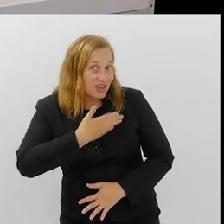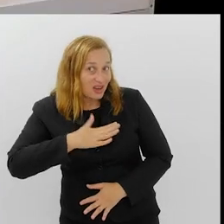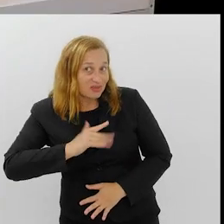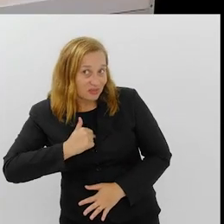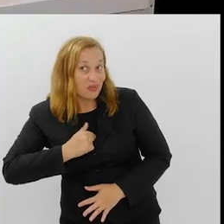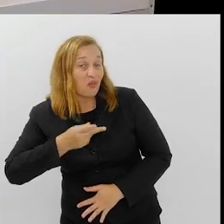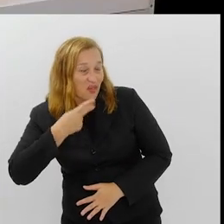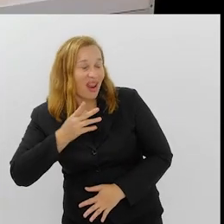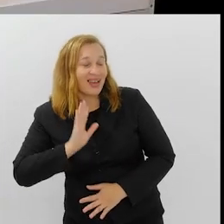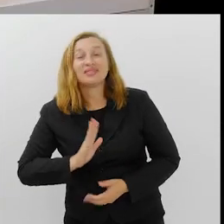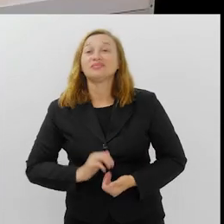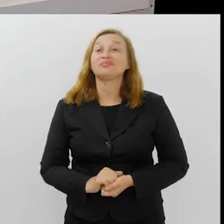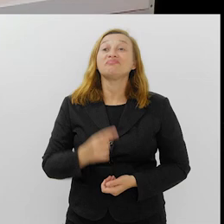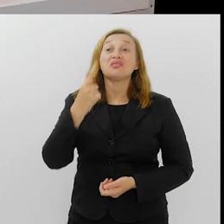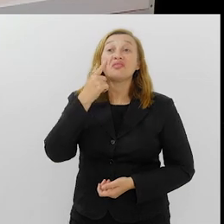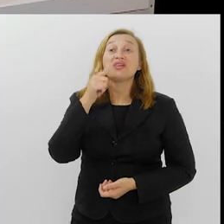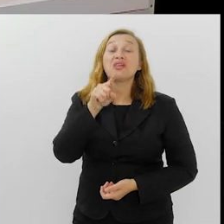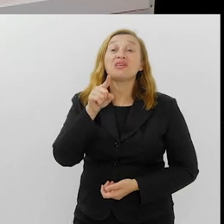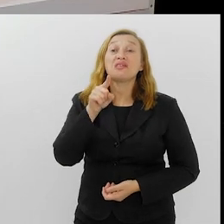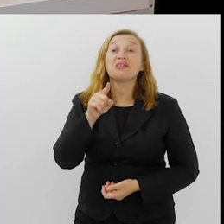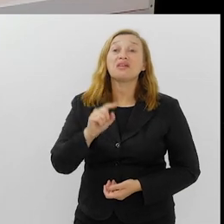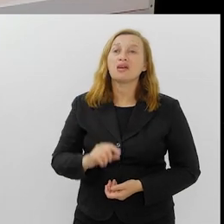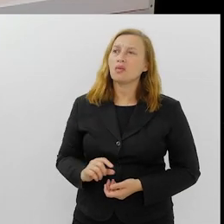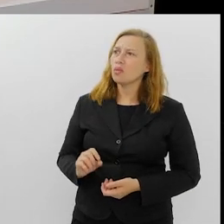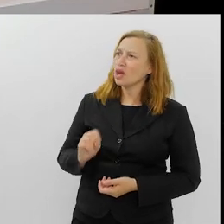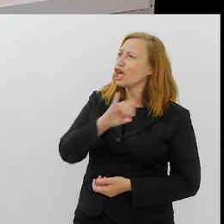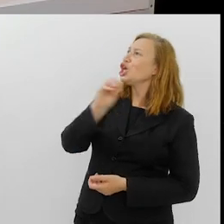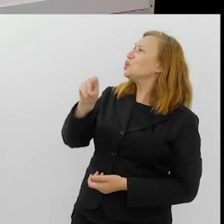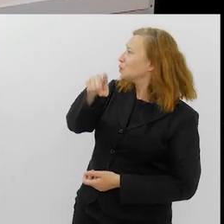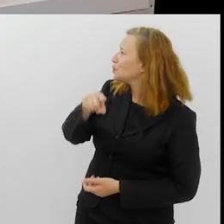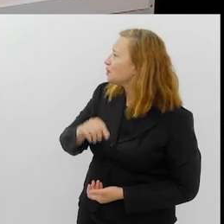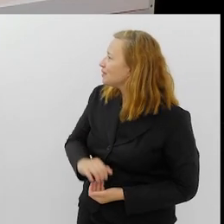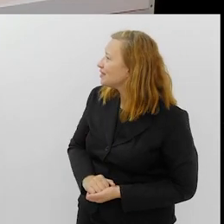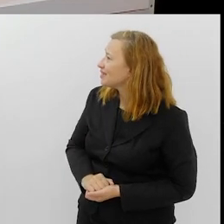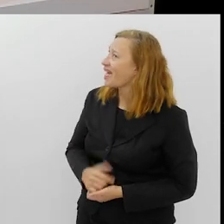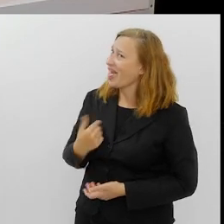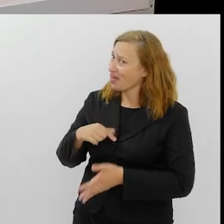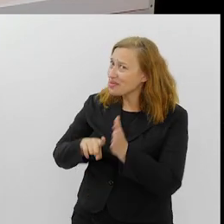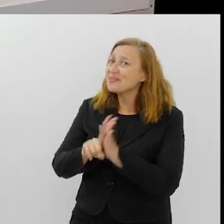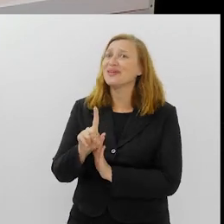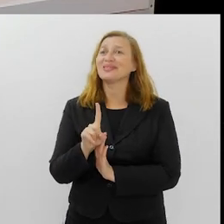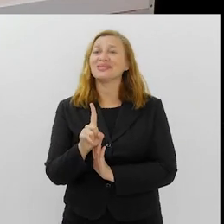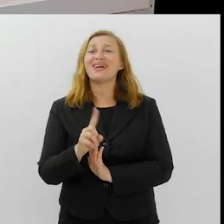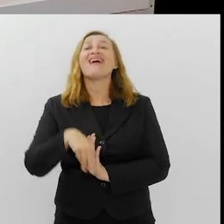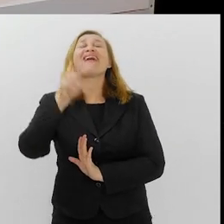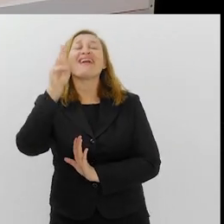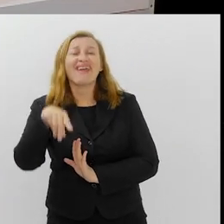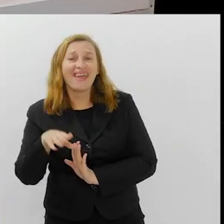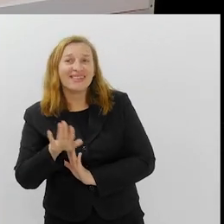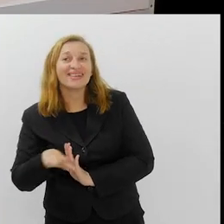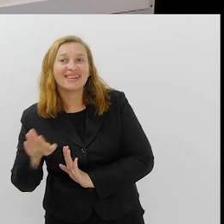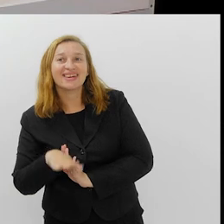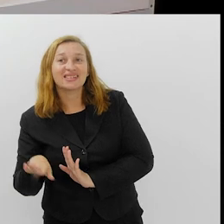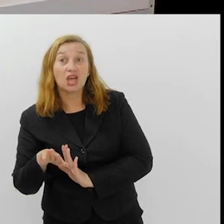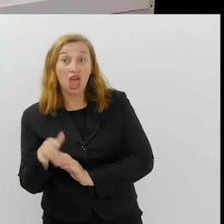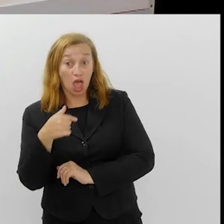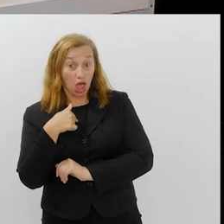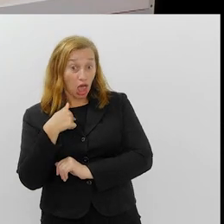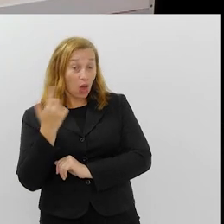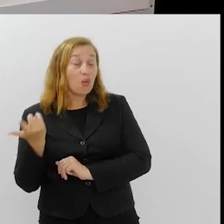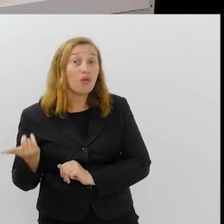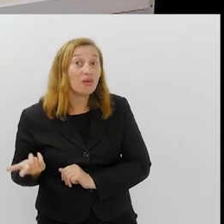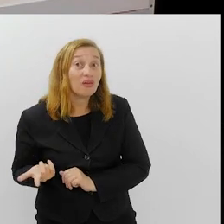não vi ainda, não. Eu tomei surpresa. Vamos lá. Olha, o que é isso? Eu que pergunto. Quem é essa criancinha?